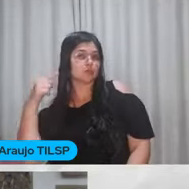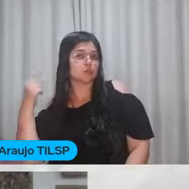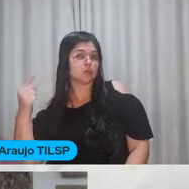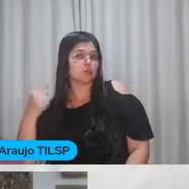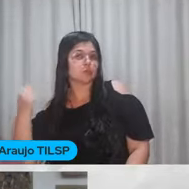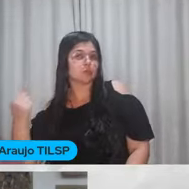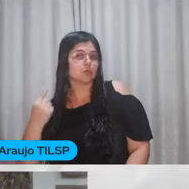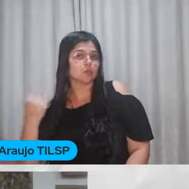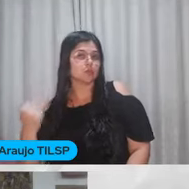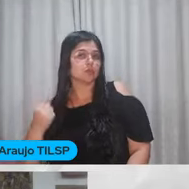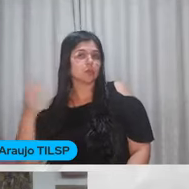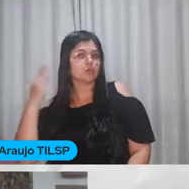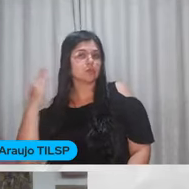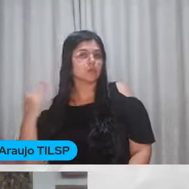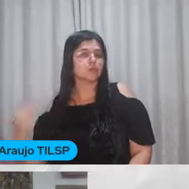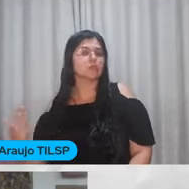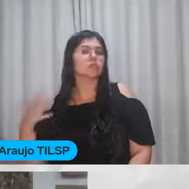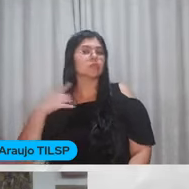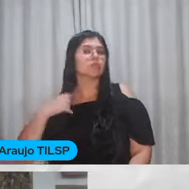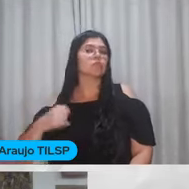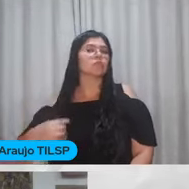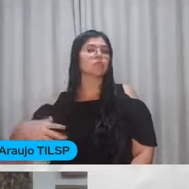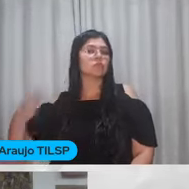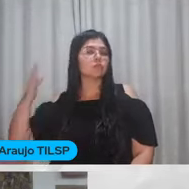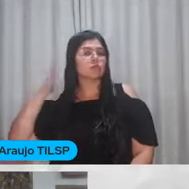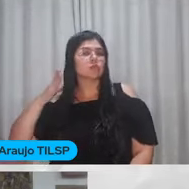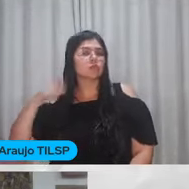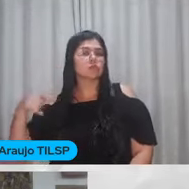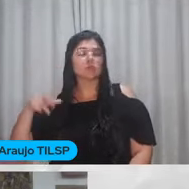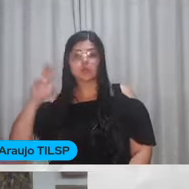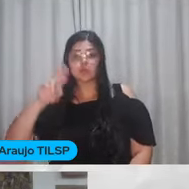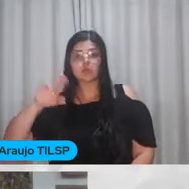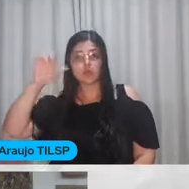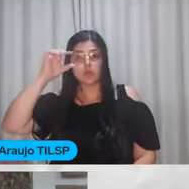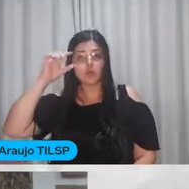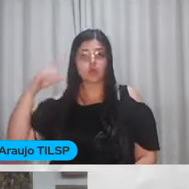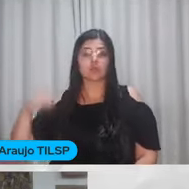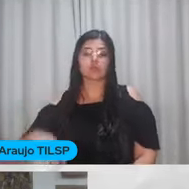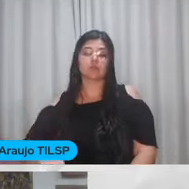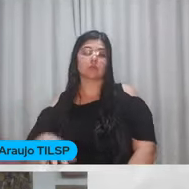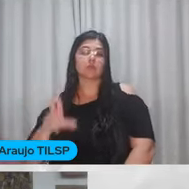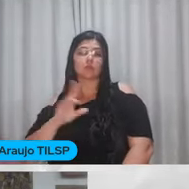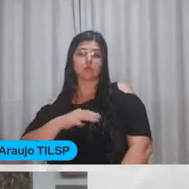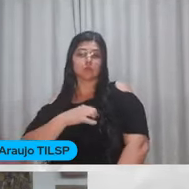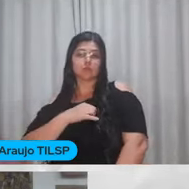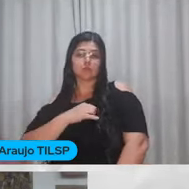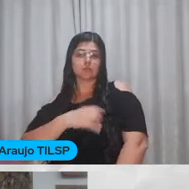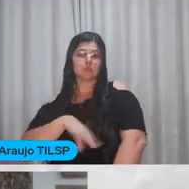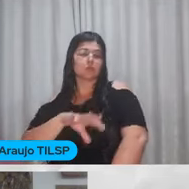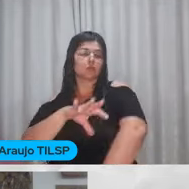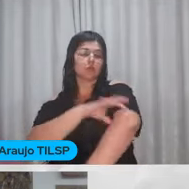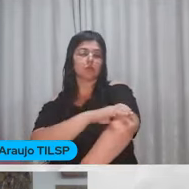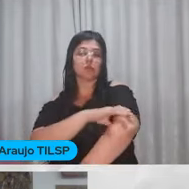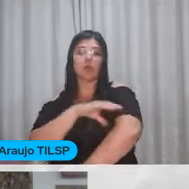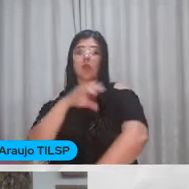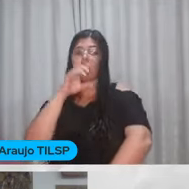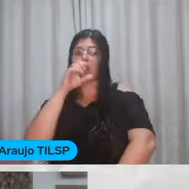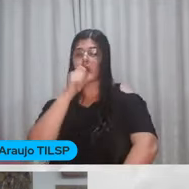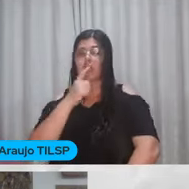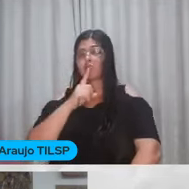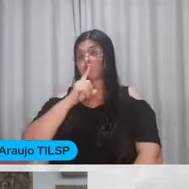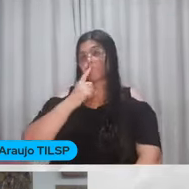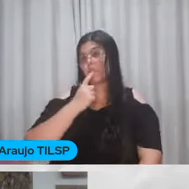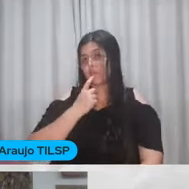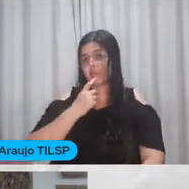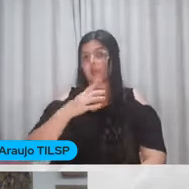Meio ondulados Na altura dos ombros Usou óculos E estou com uma blusa Em tom coral Avermelhado Bom